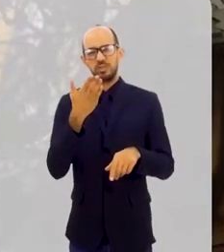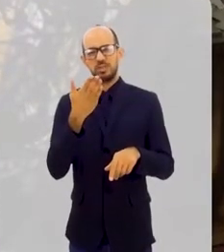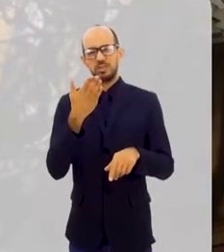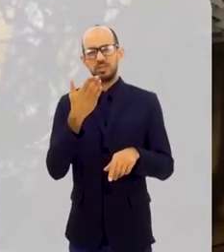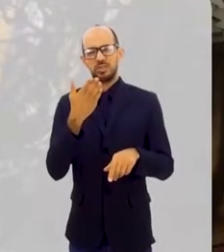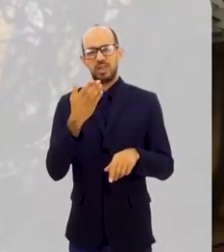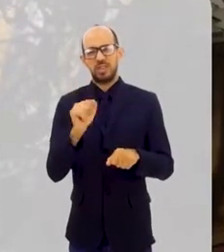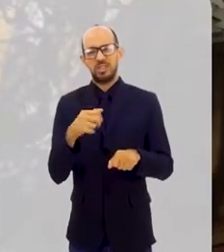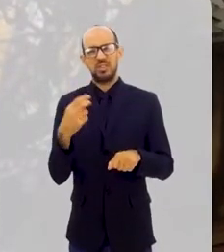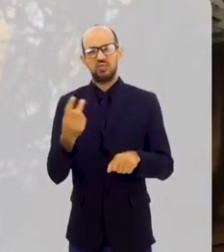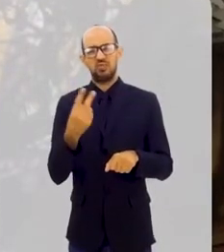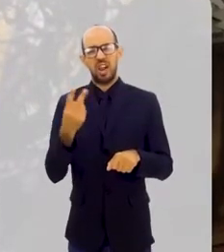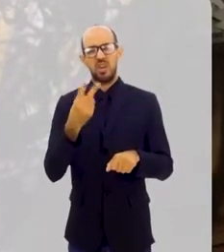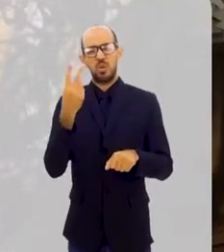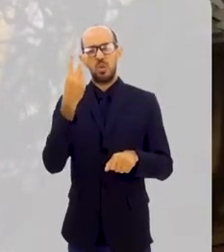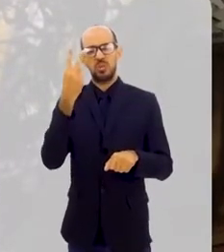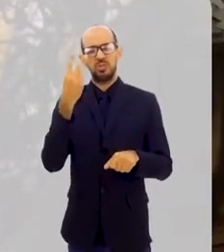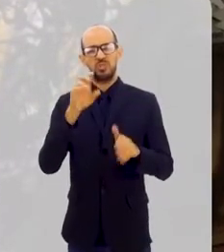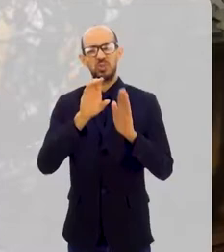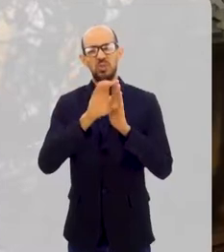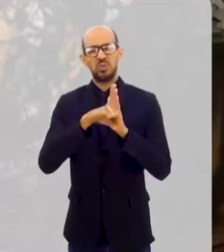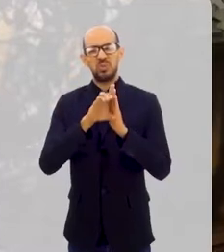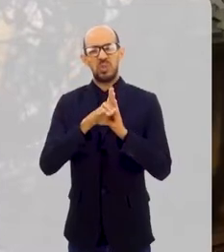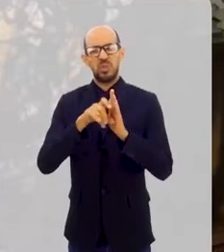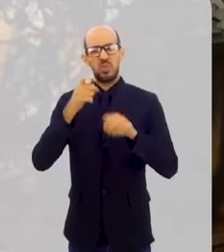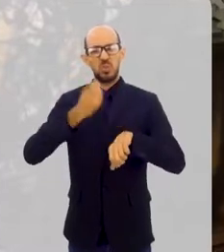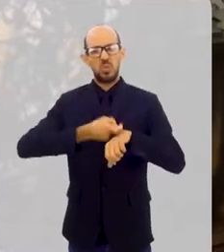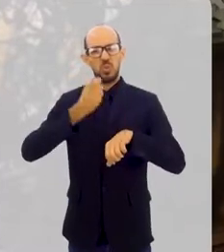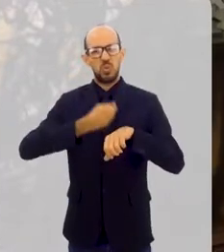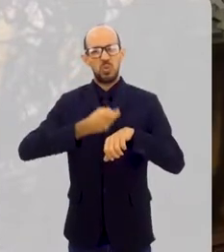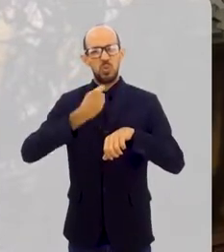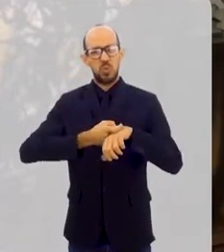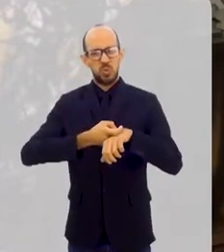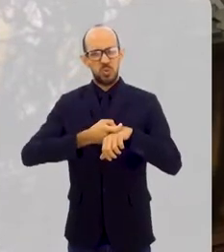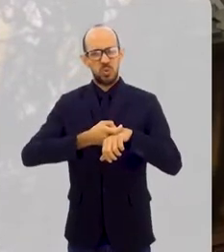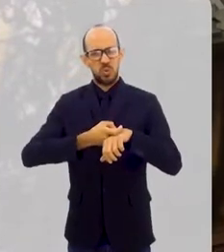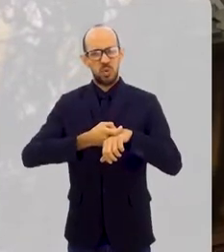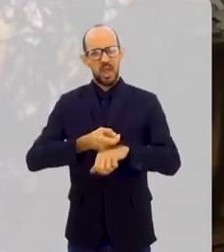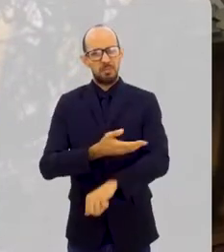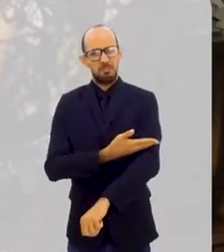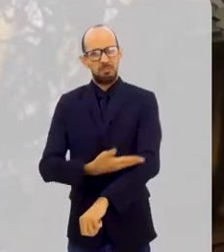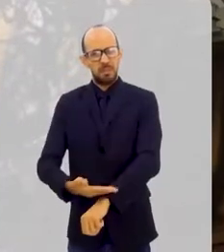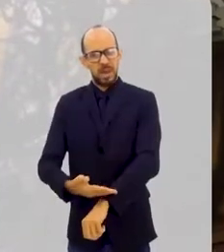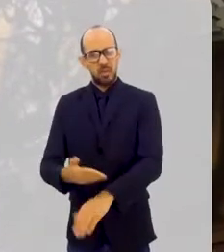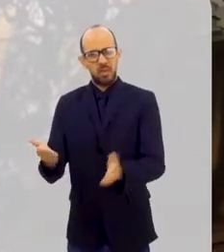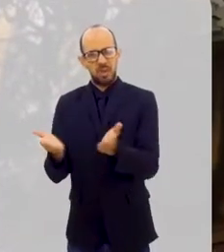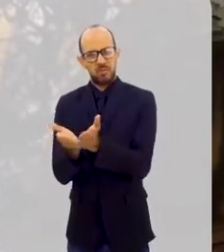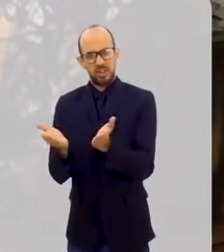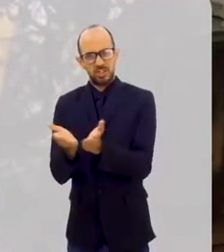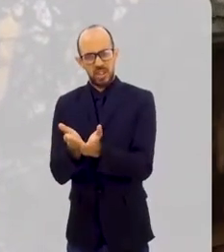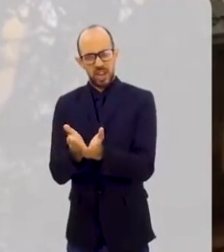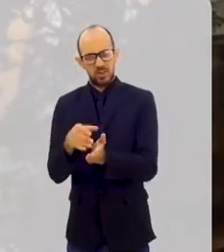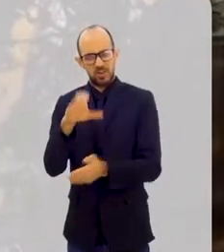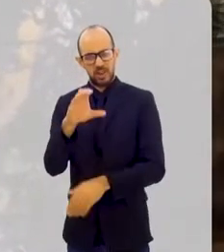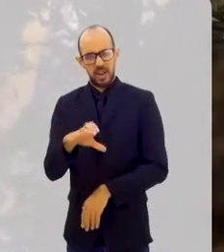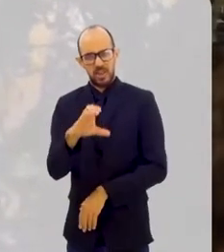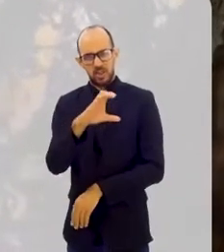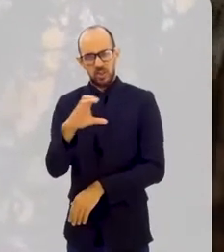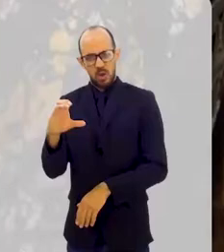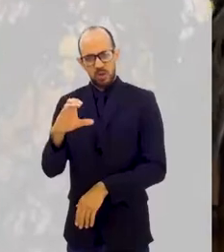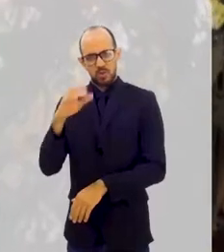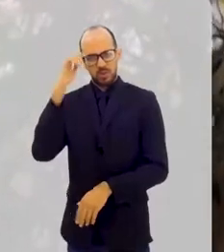deixar de lado esses valores pré-estabelecidos. Quer dizer, é branco, tem que ser evangélico e católico.